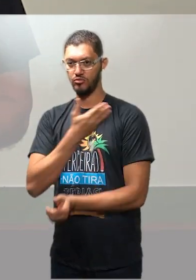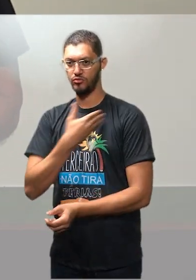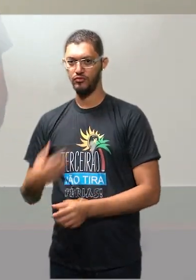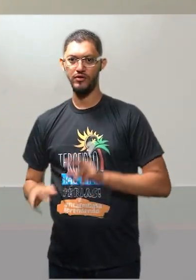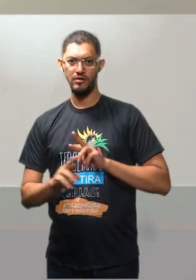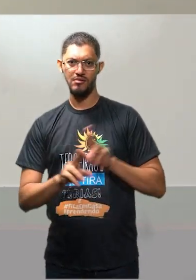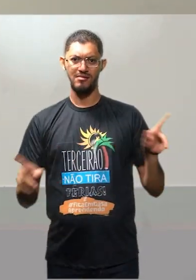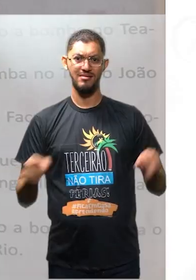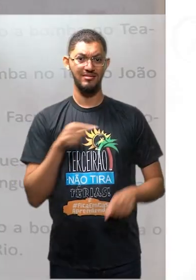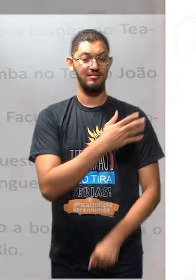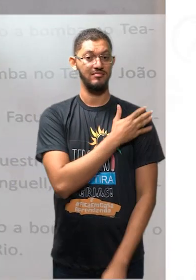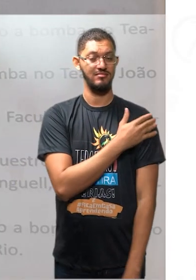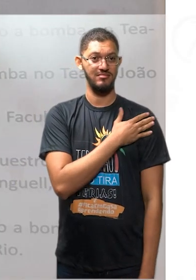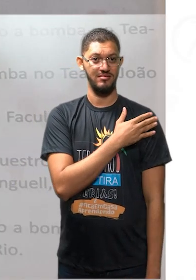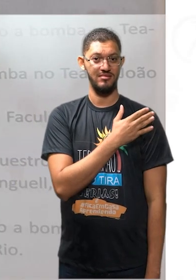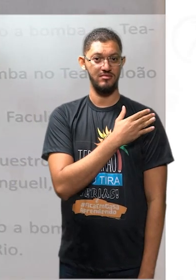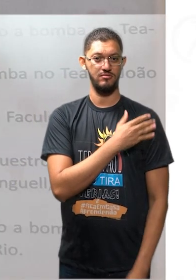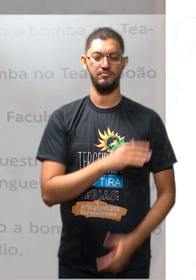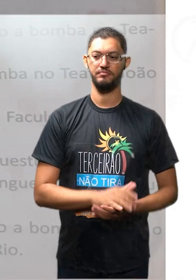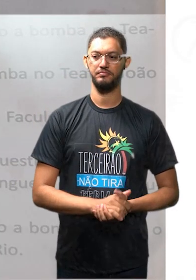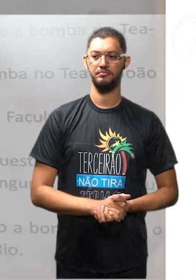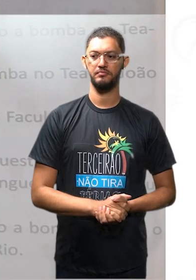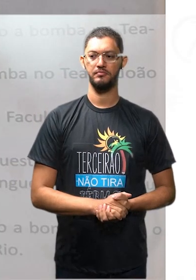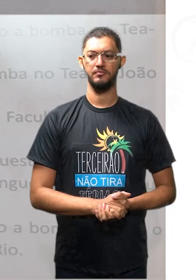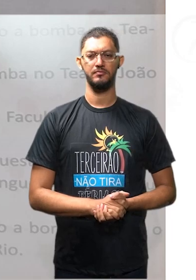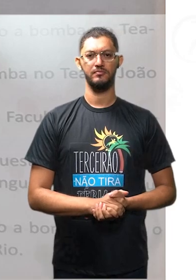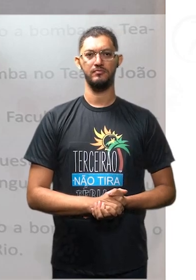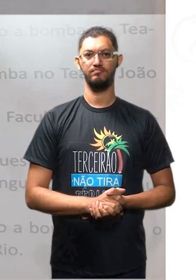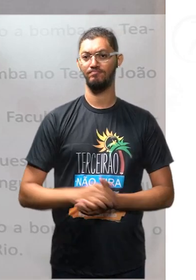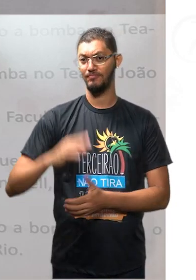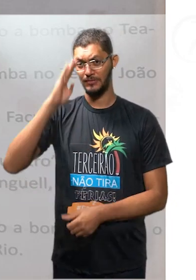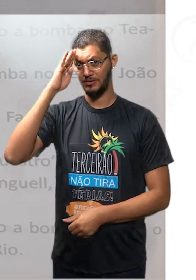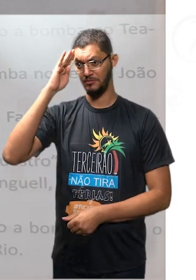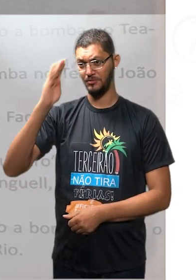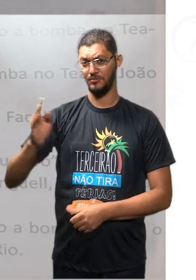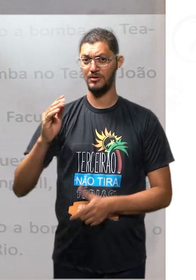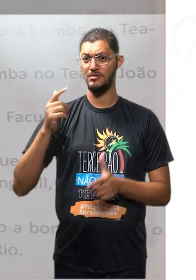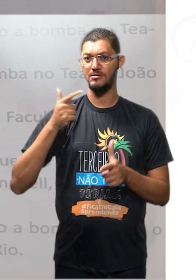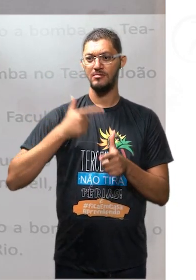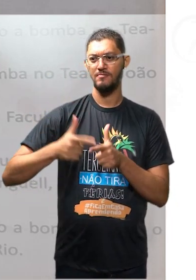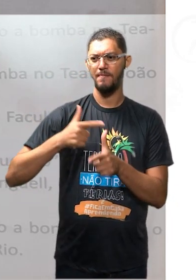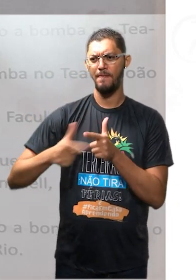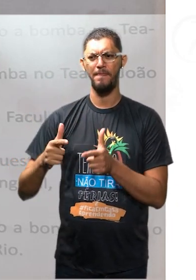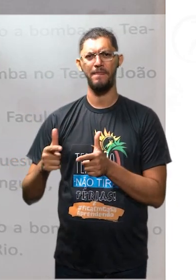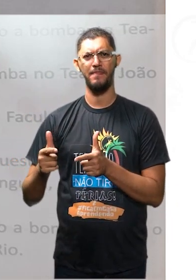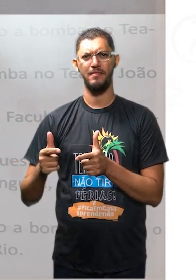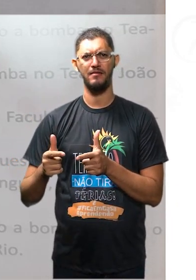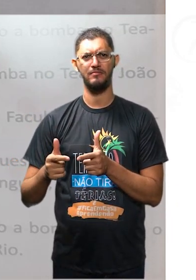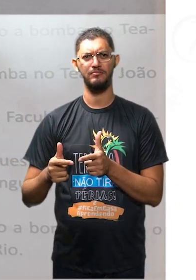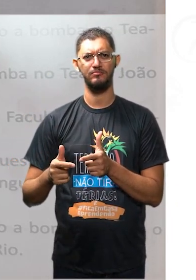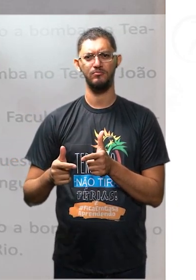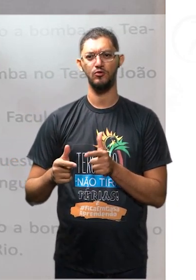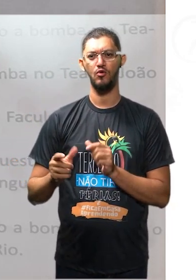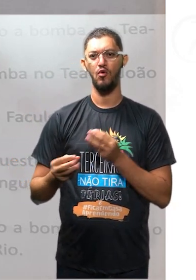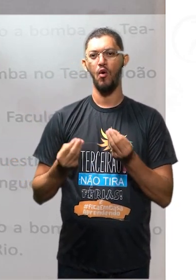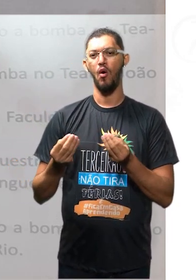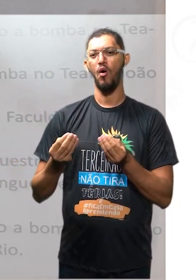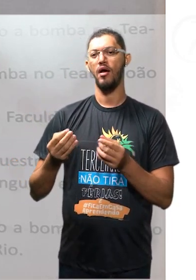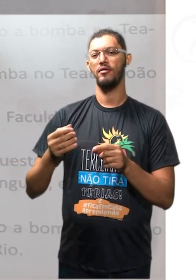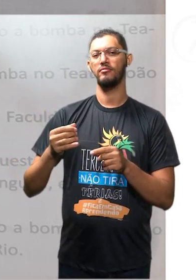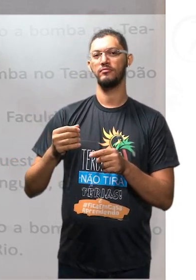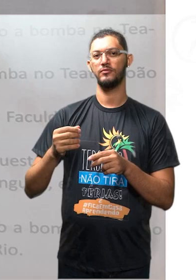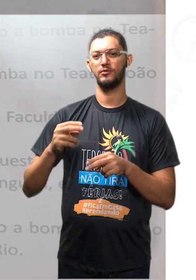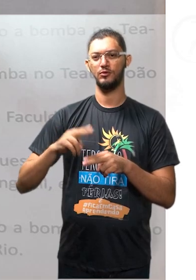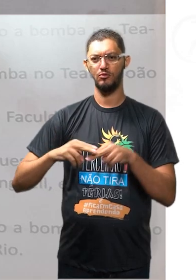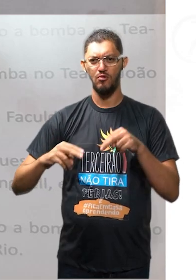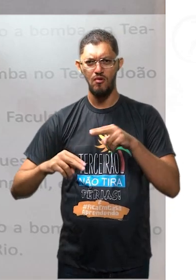alguns tópicos contigo. Principais atentados à extrema-direita. Junho. Tentativa de invasão